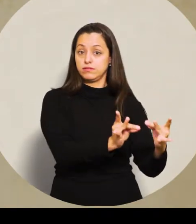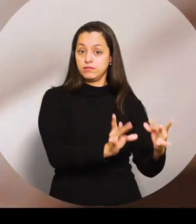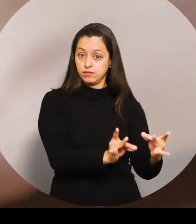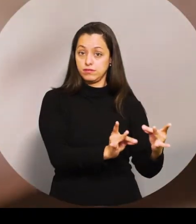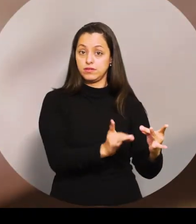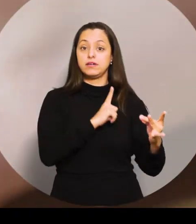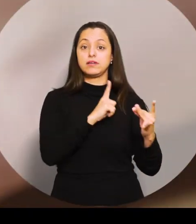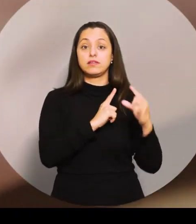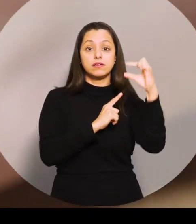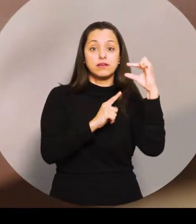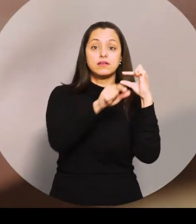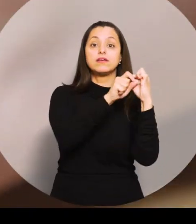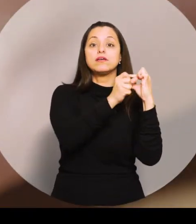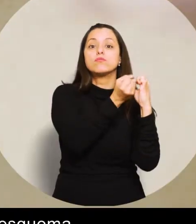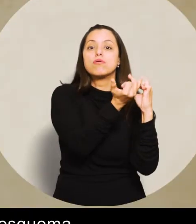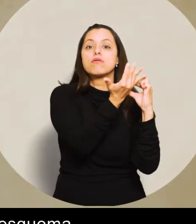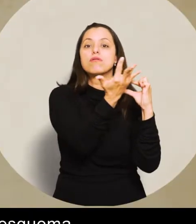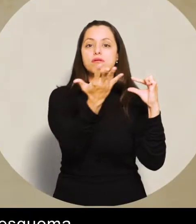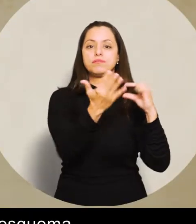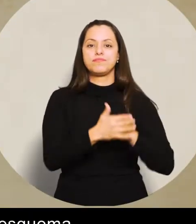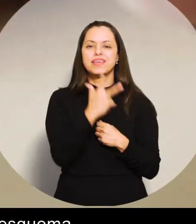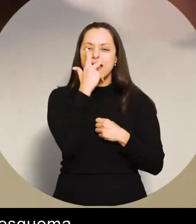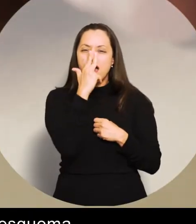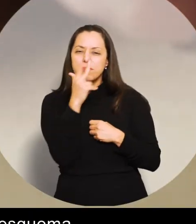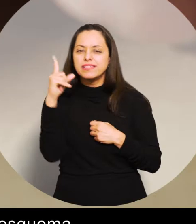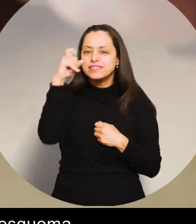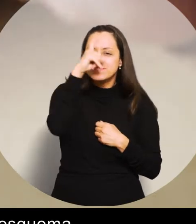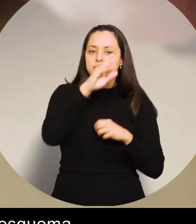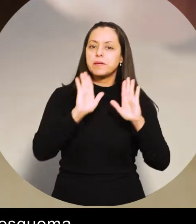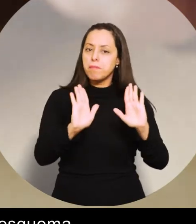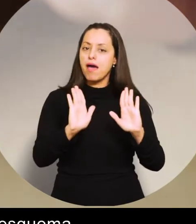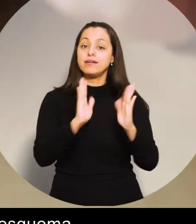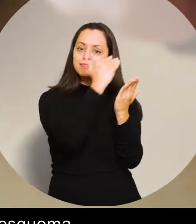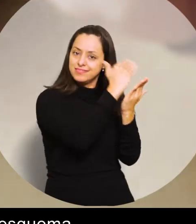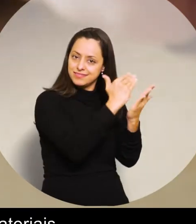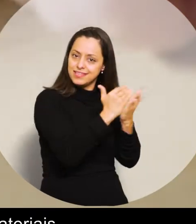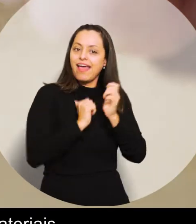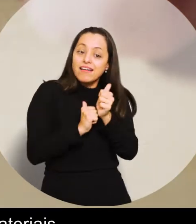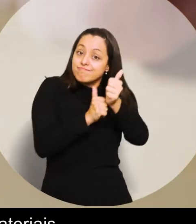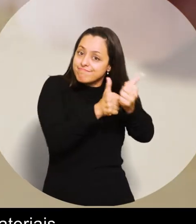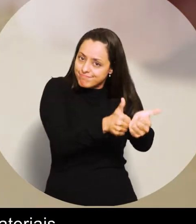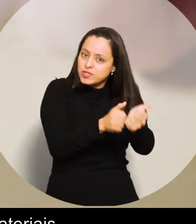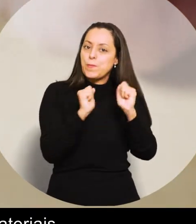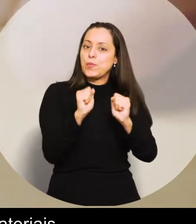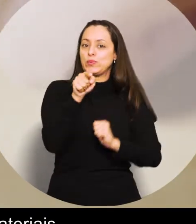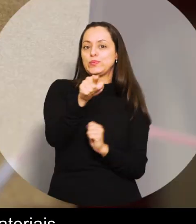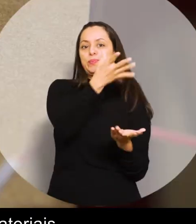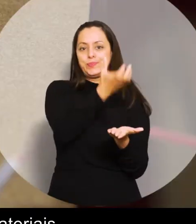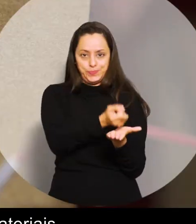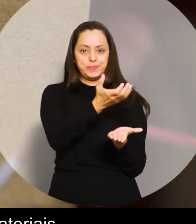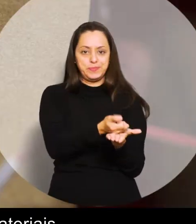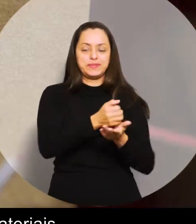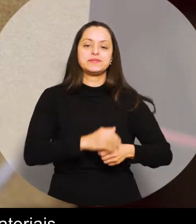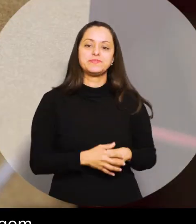matriz de LED na caixa com cola quente. Parece um pouco complicado, mas é só seguir o esquema que está disponível para download na